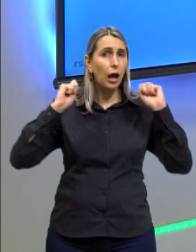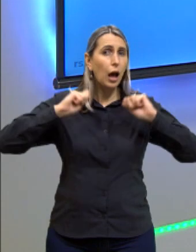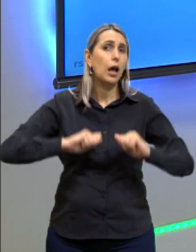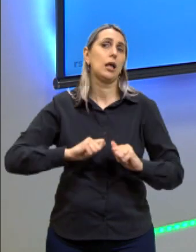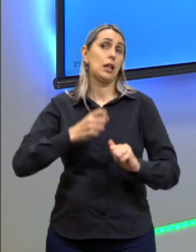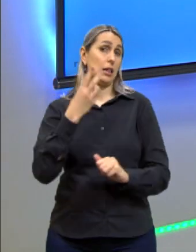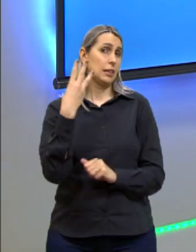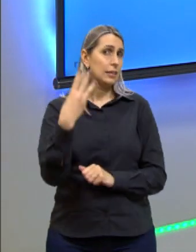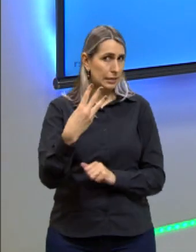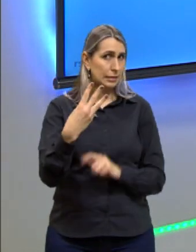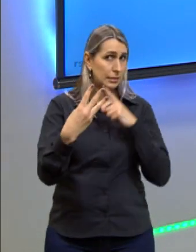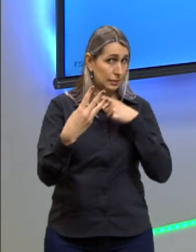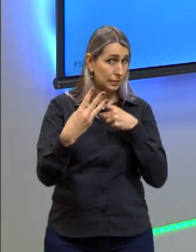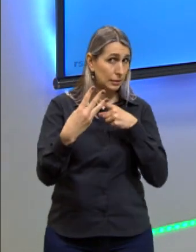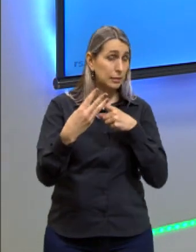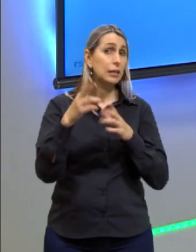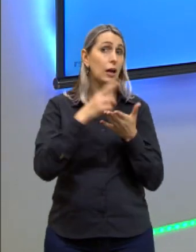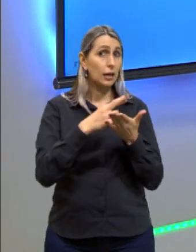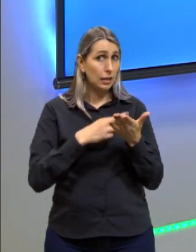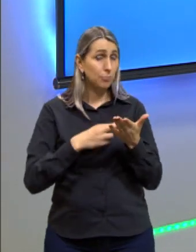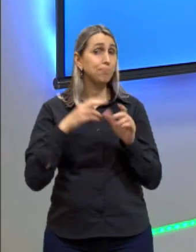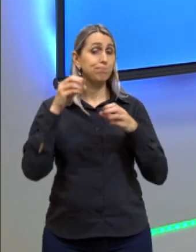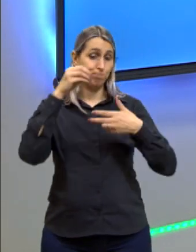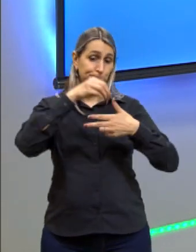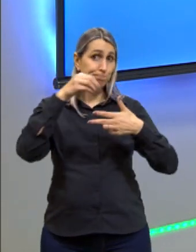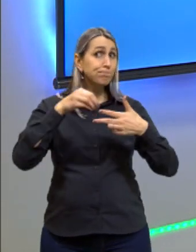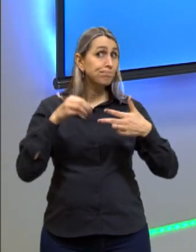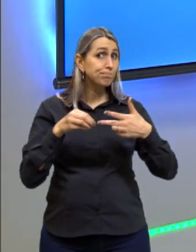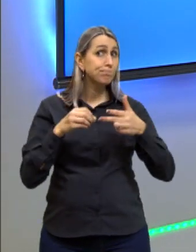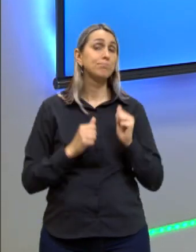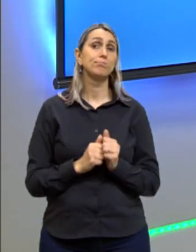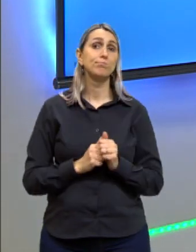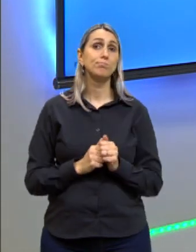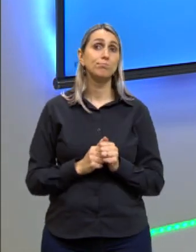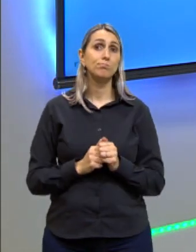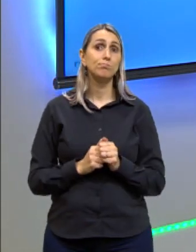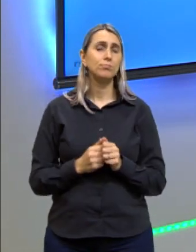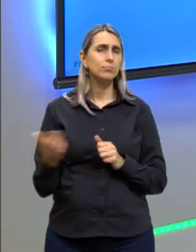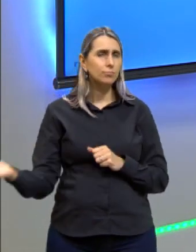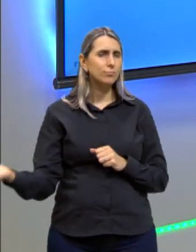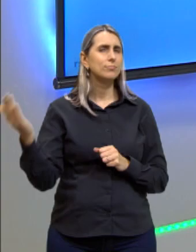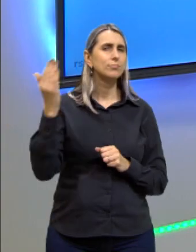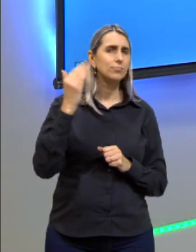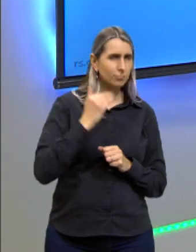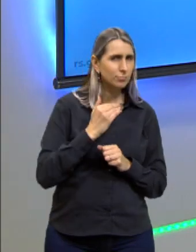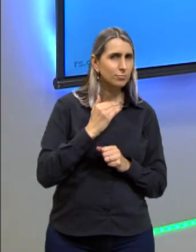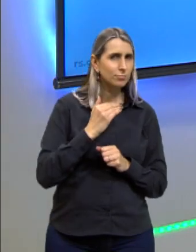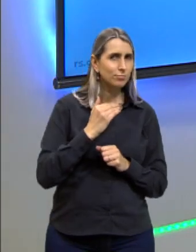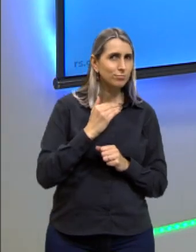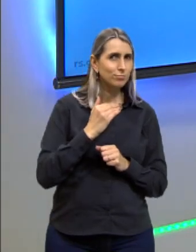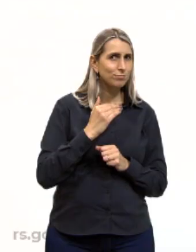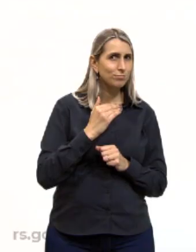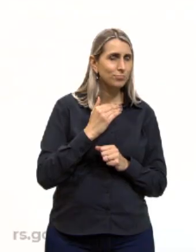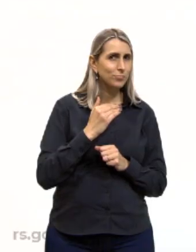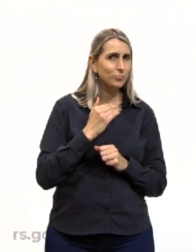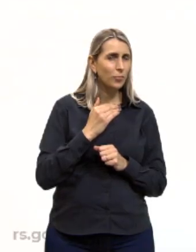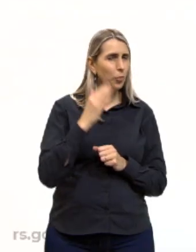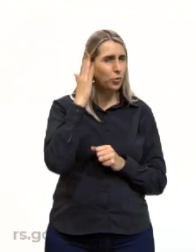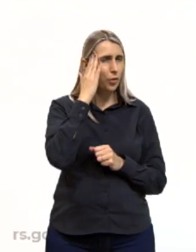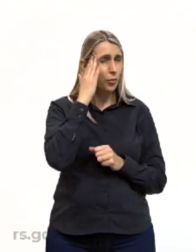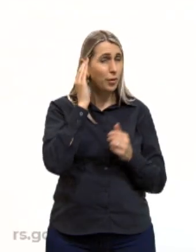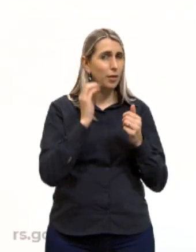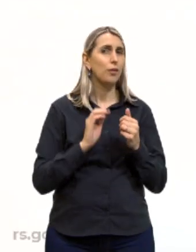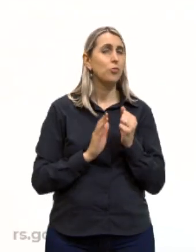3 da redação do Enem, tá legal? Então, vem comigo, vamos desvendar os